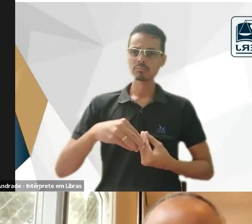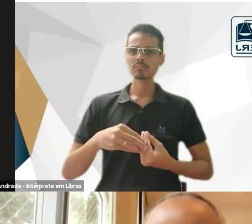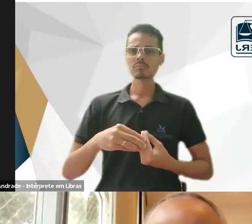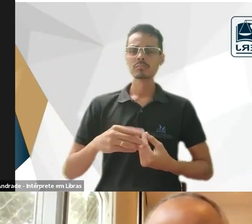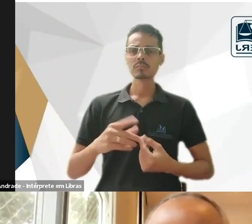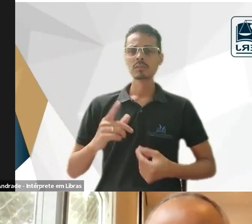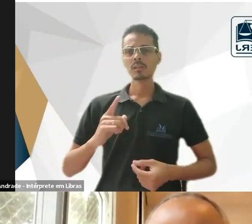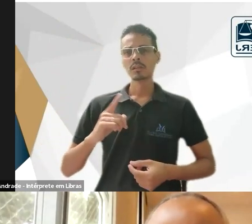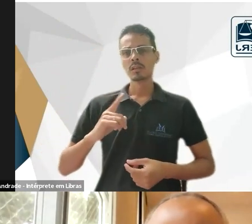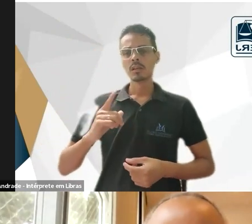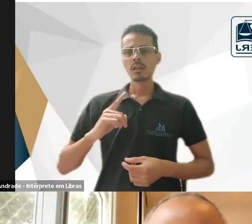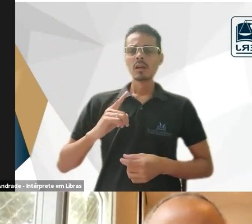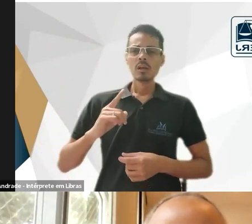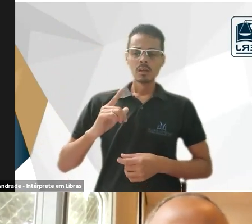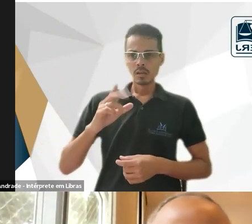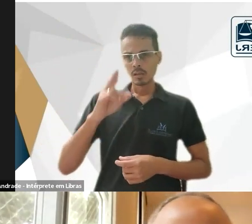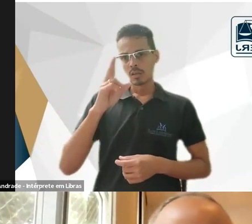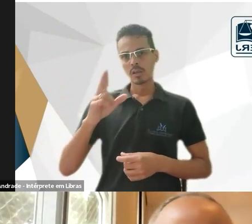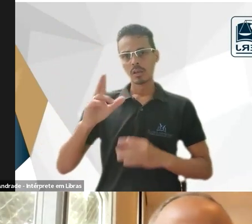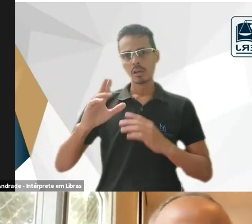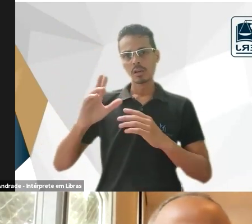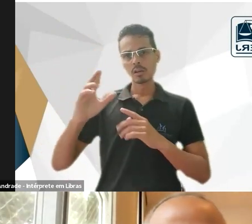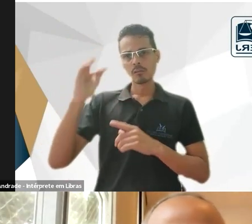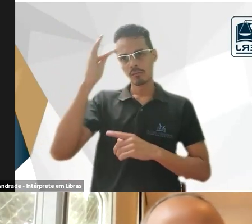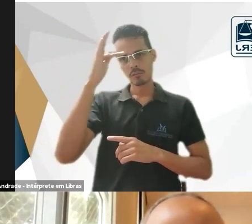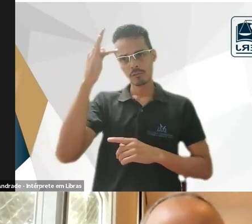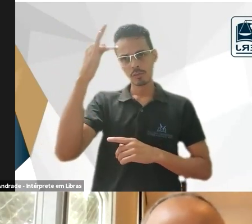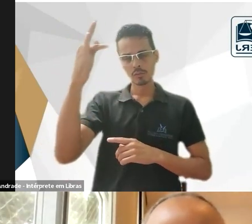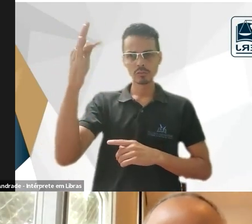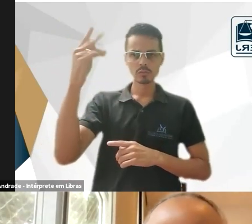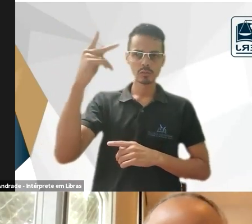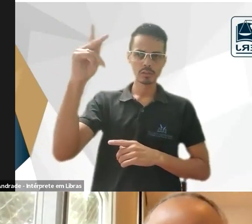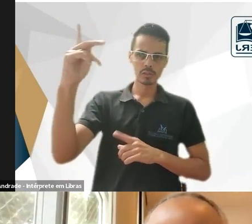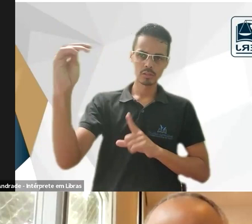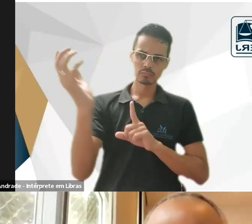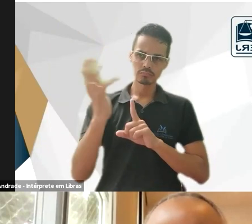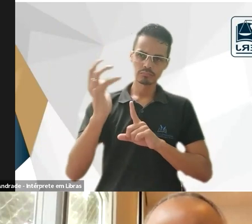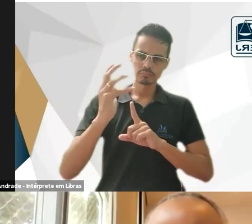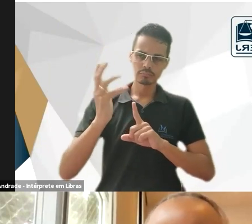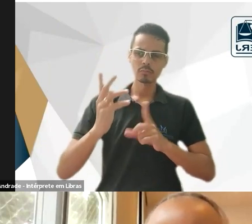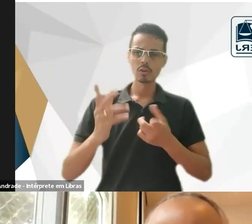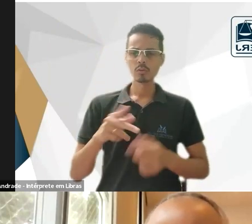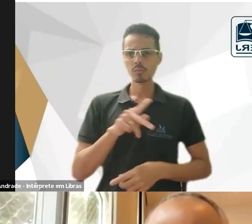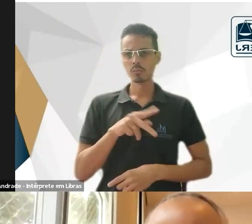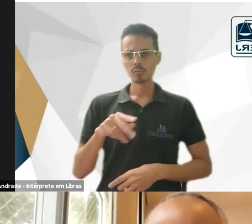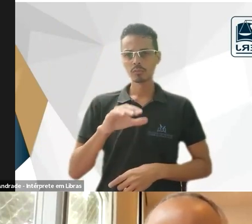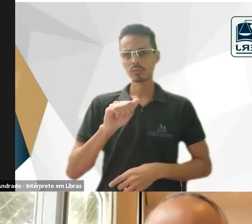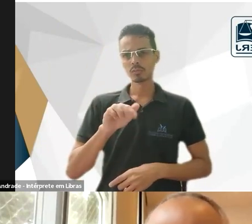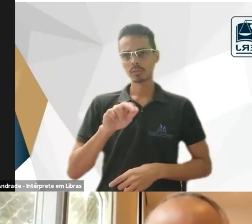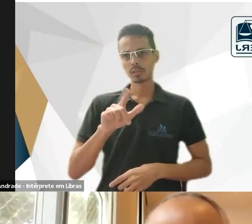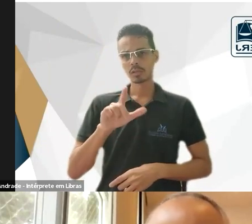germânica, fez críticas, como o professor Ricardo certamente vai falar, de forma muito mais